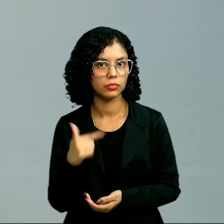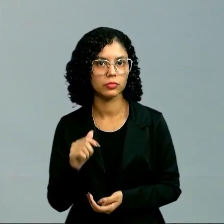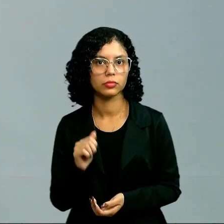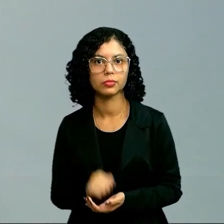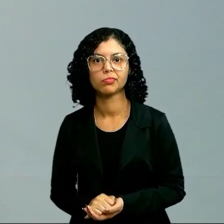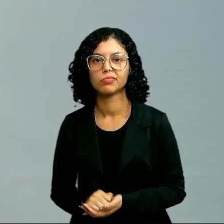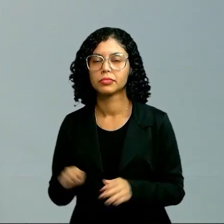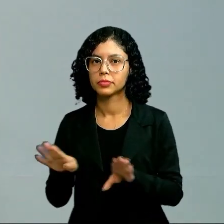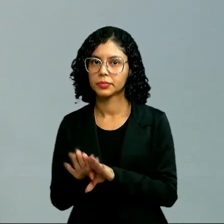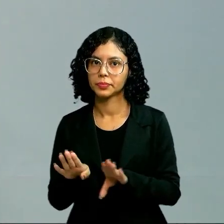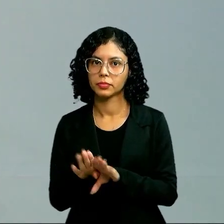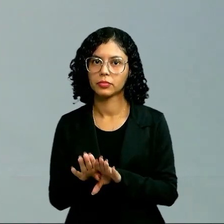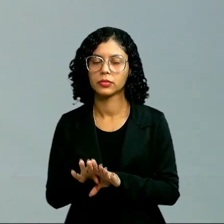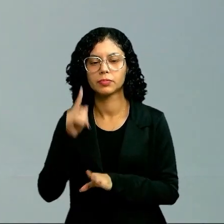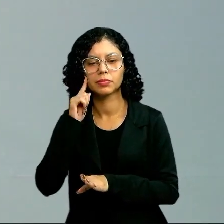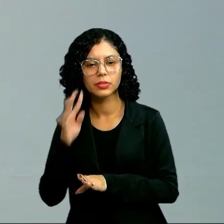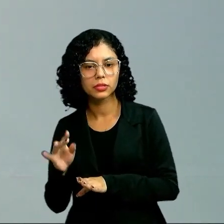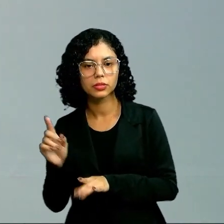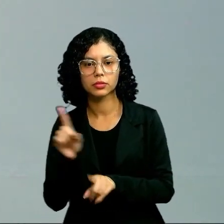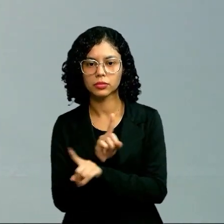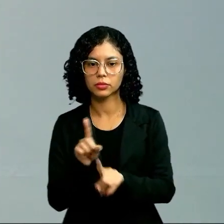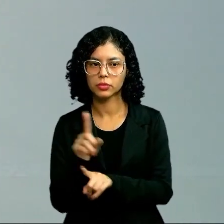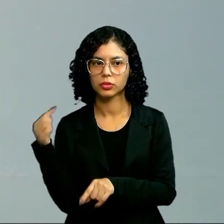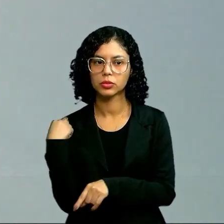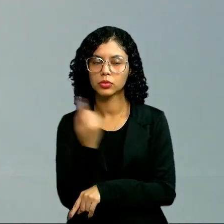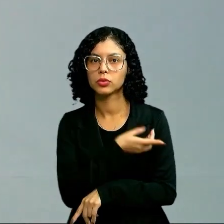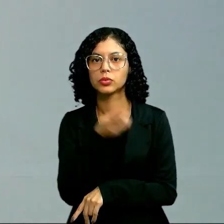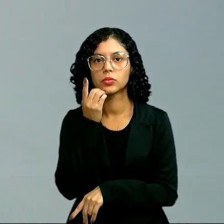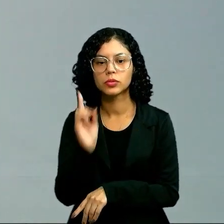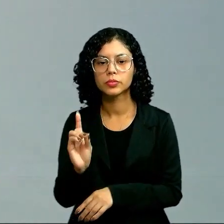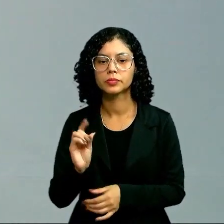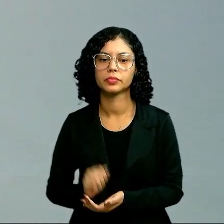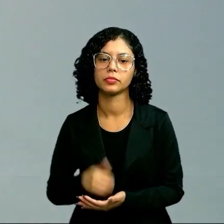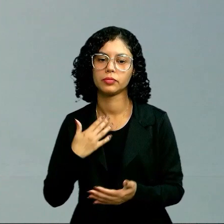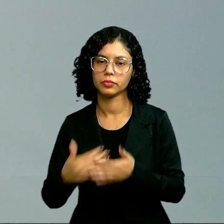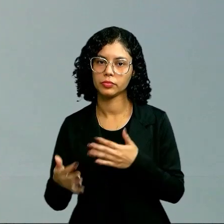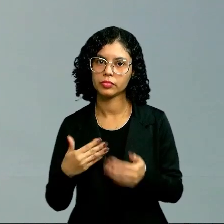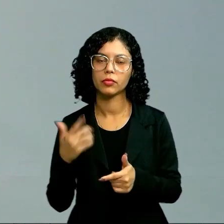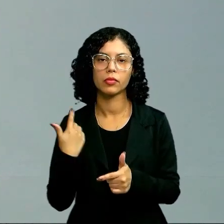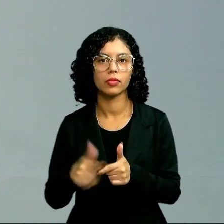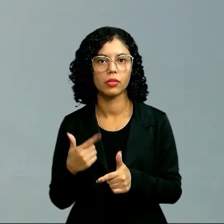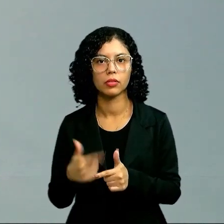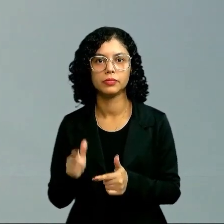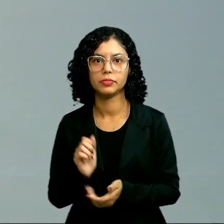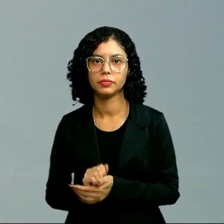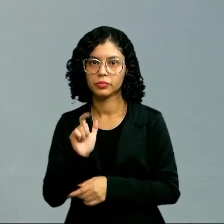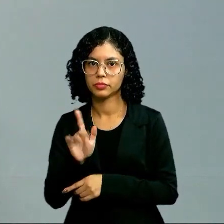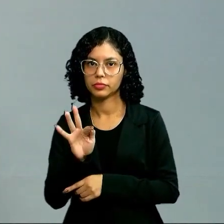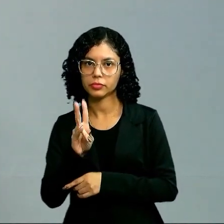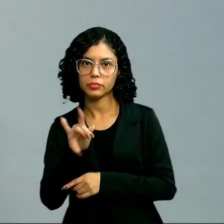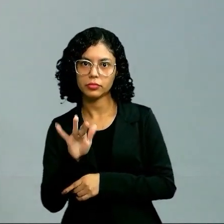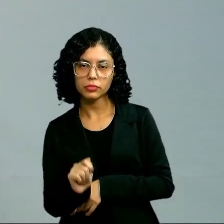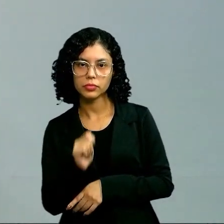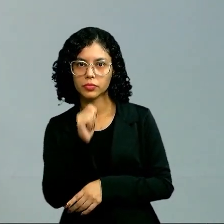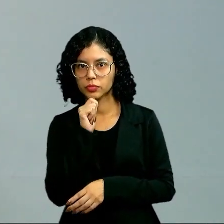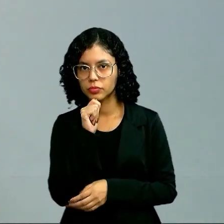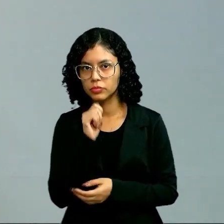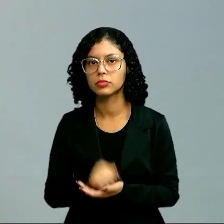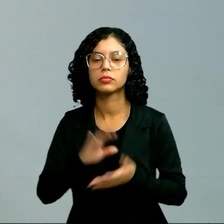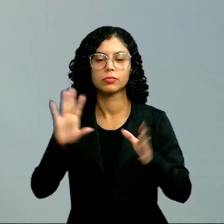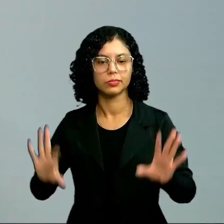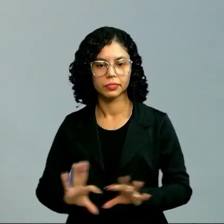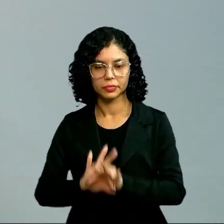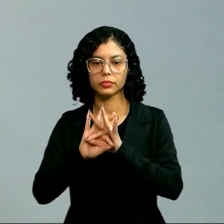se imaginar. Ou seja, no nosso cotidiano, qualquer situação a álgebra, ela é